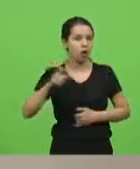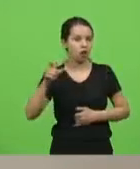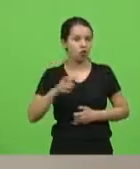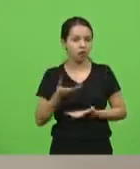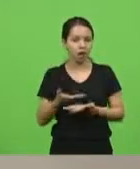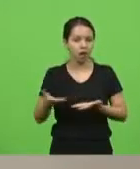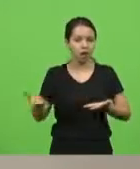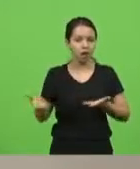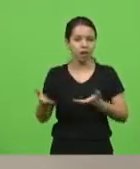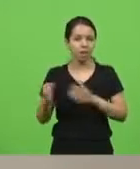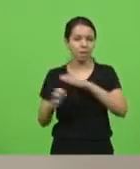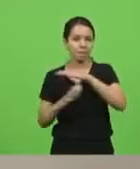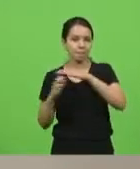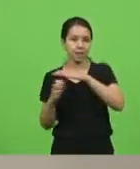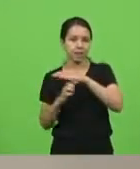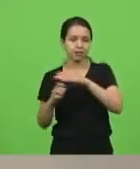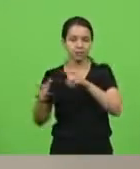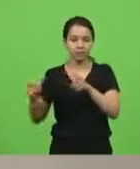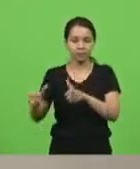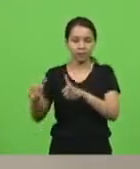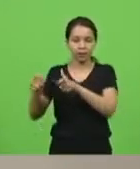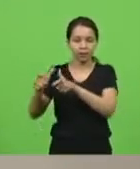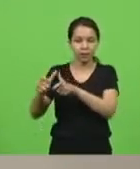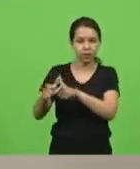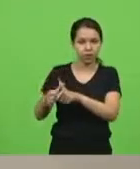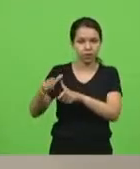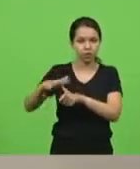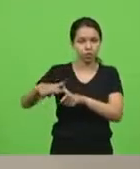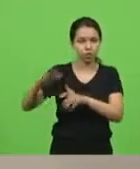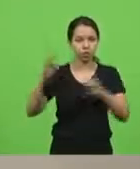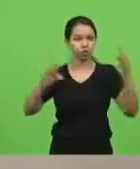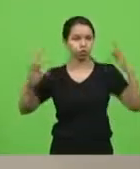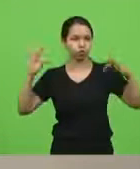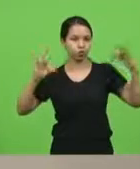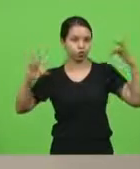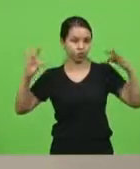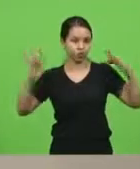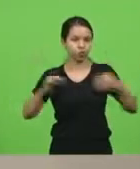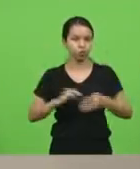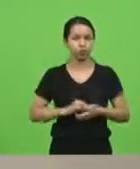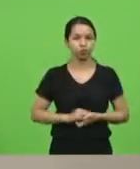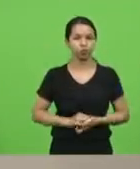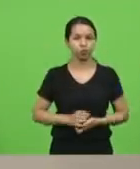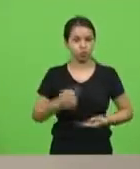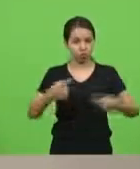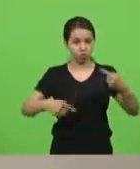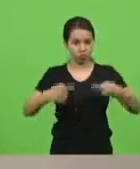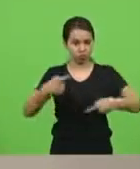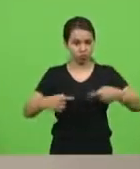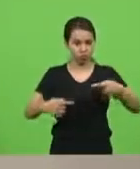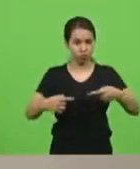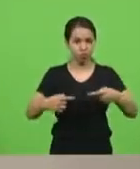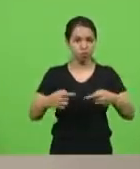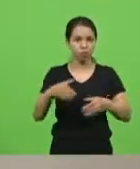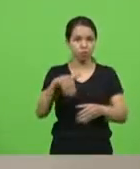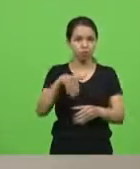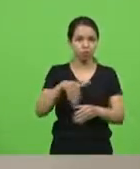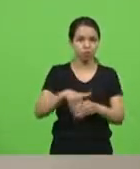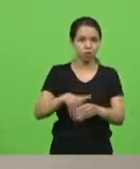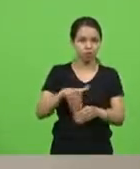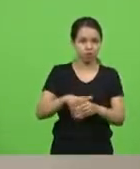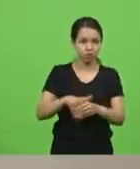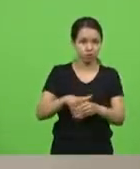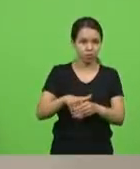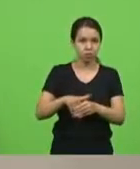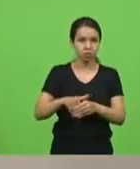do setor turísticos, fungetour. Em discussão. Não, havendo quem queira discutir em votação, deputados que aprovam permanentes como se